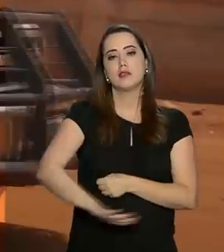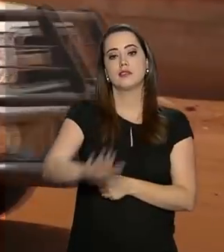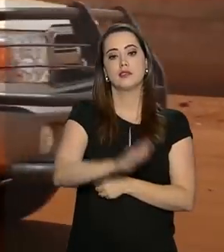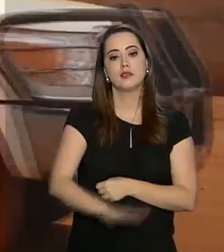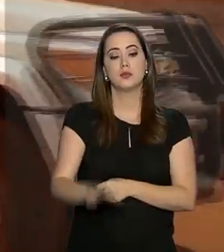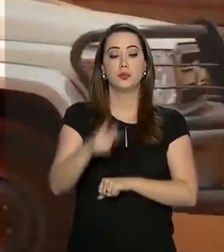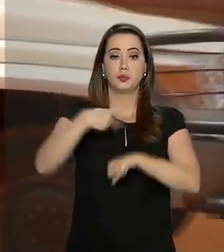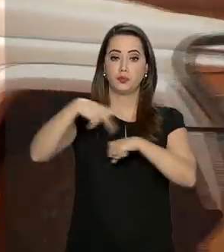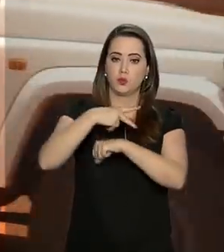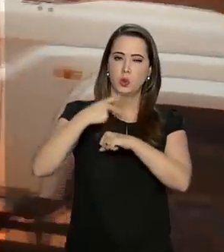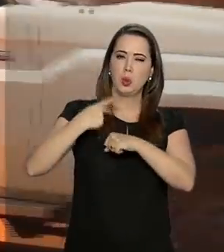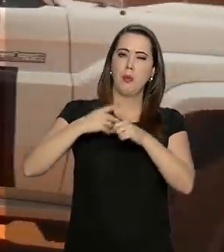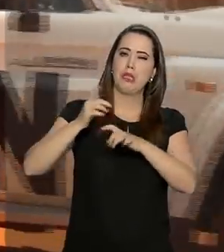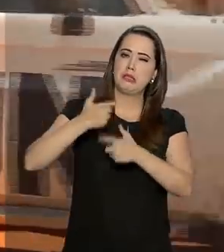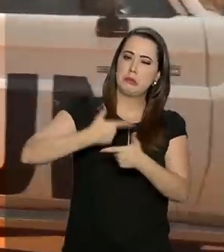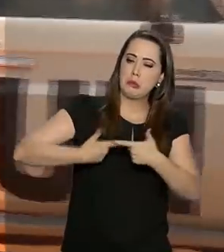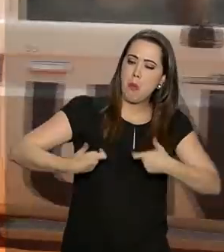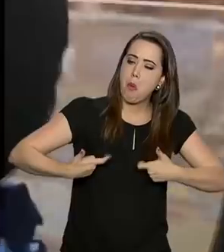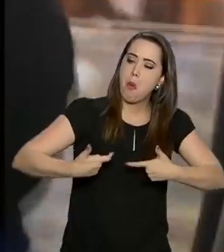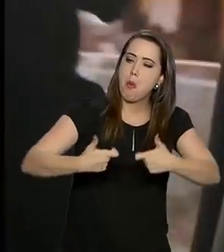crianças no país em conflito.